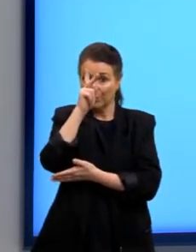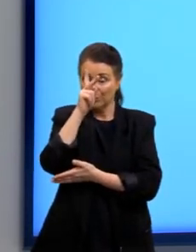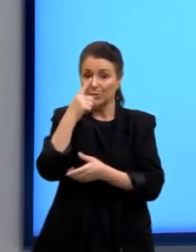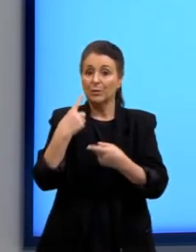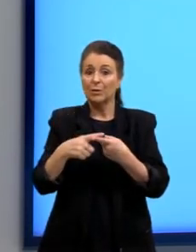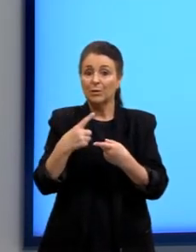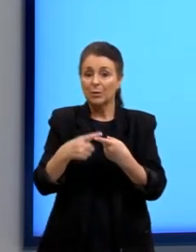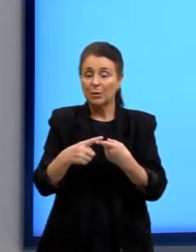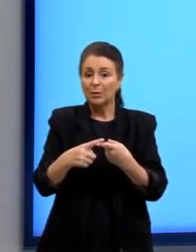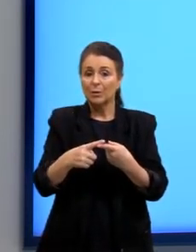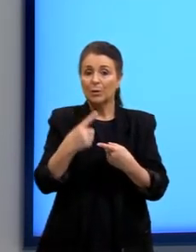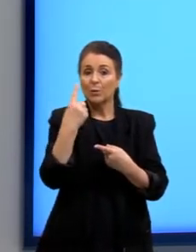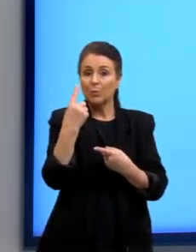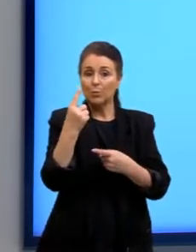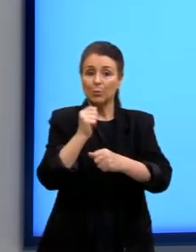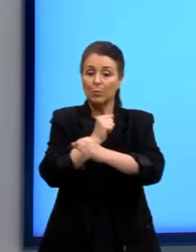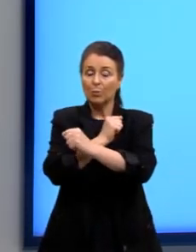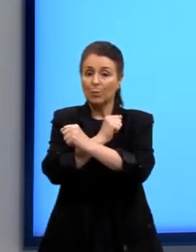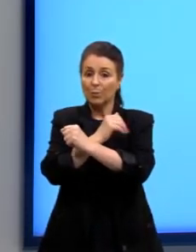formar um ácido,